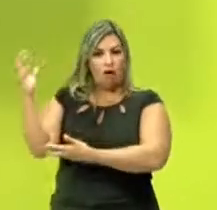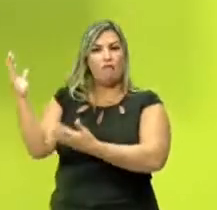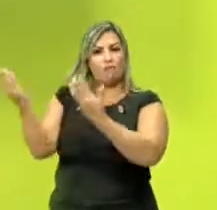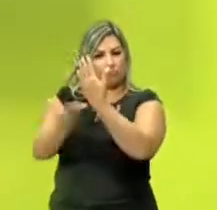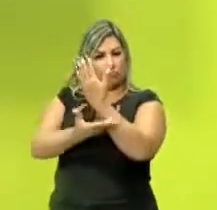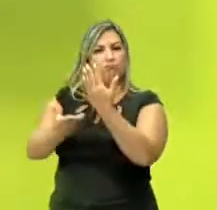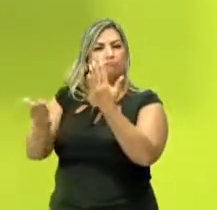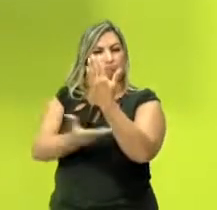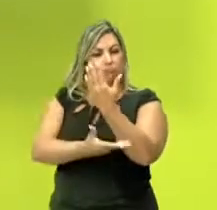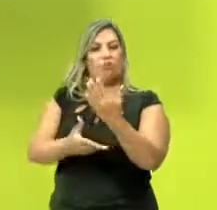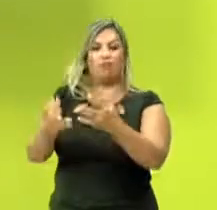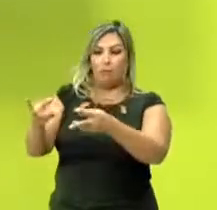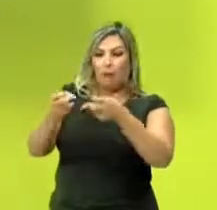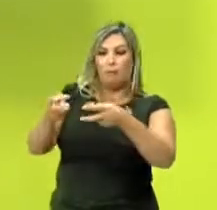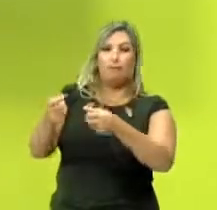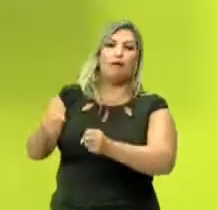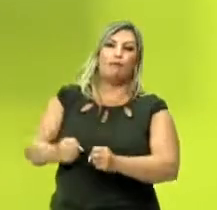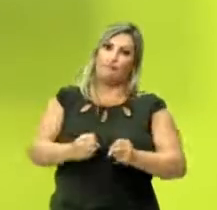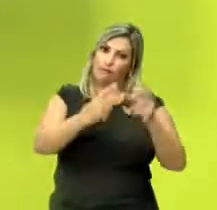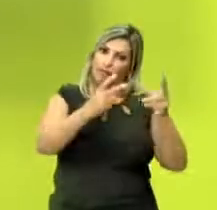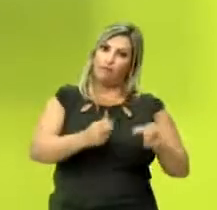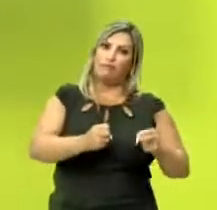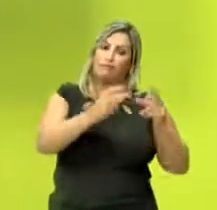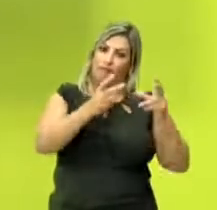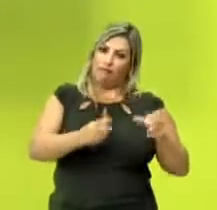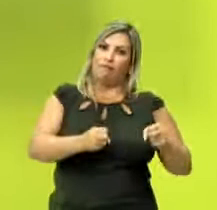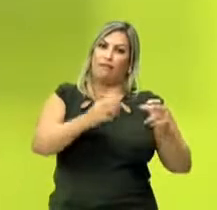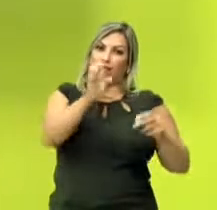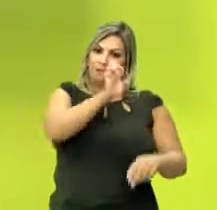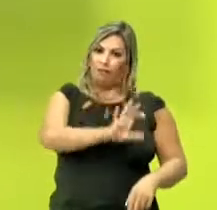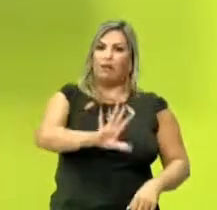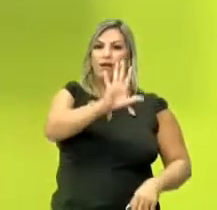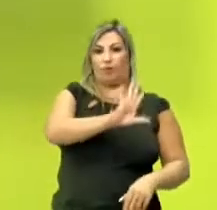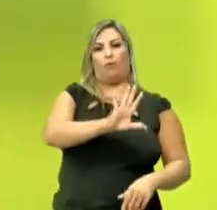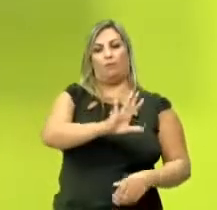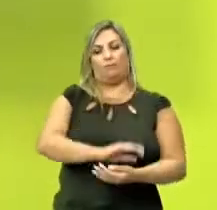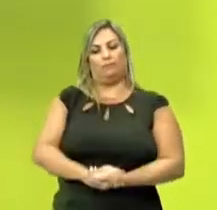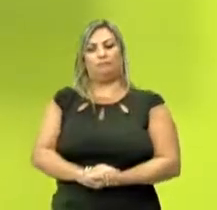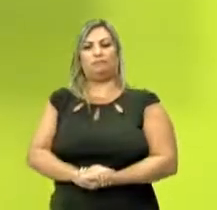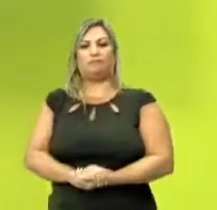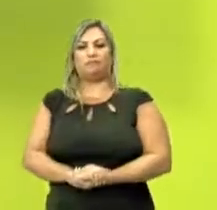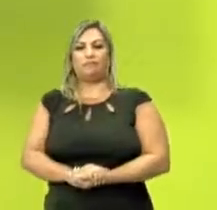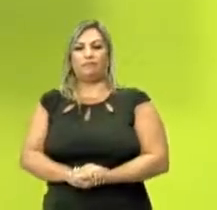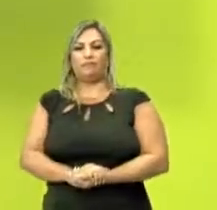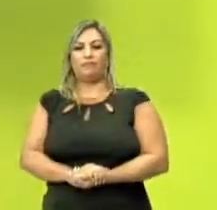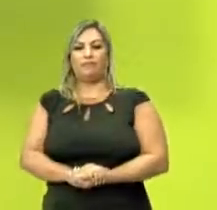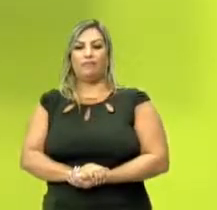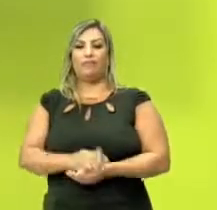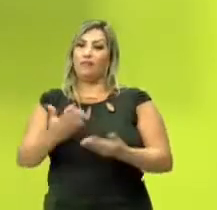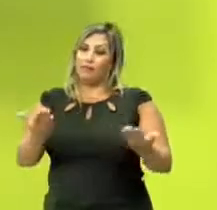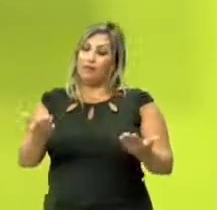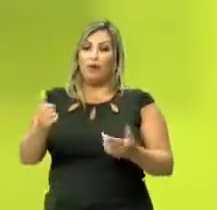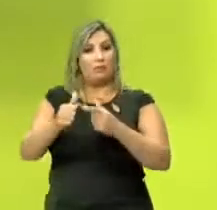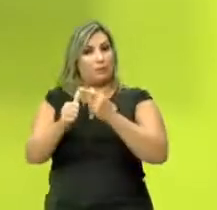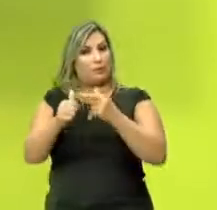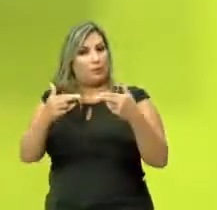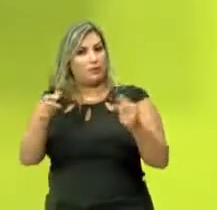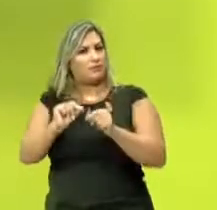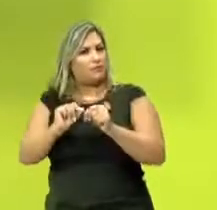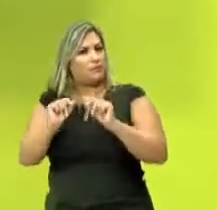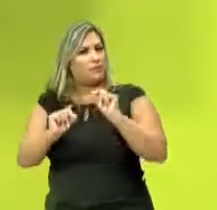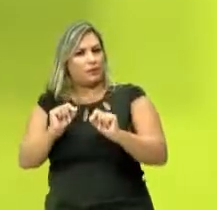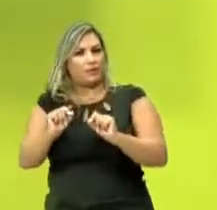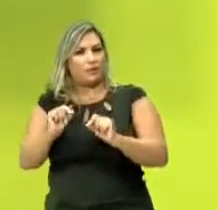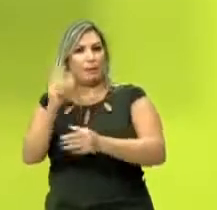retirar itens daqui do território brasileiro e comercializar isso no território europeu, tá? E aí, a primeira coisa que eles